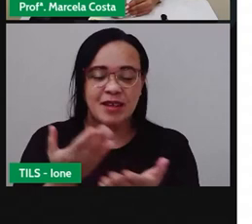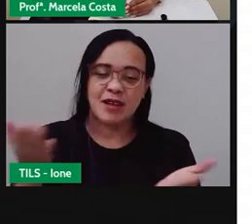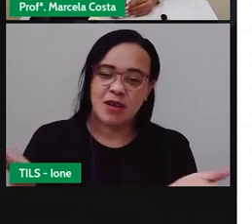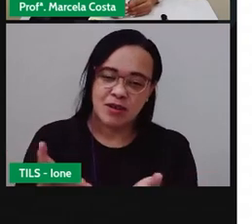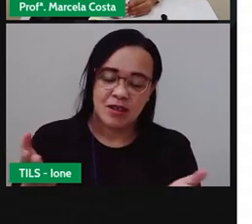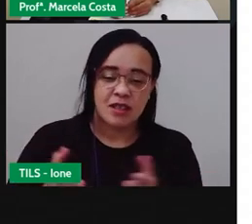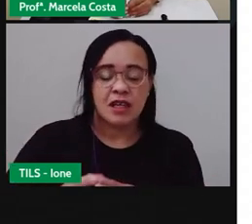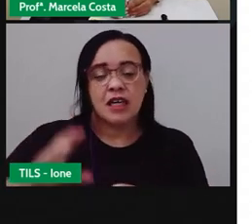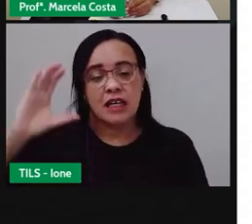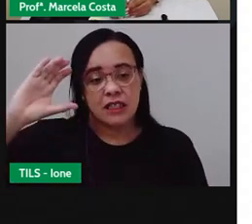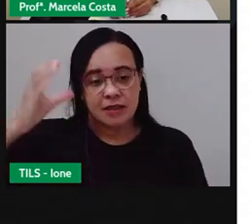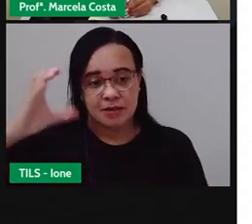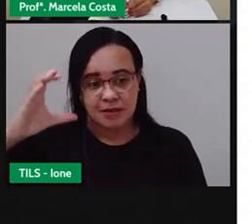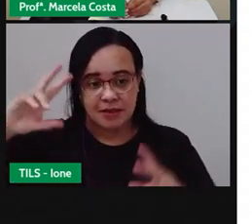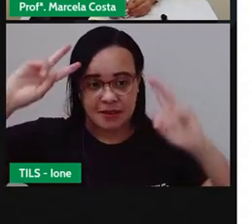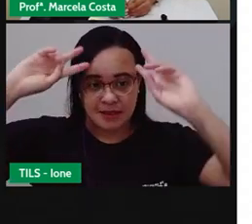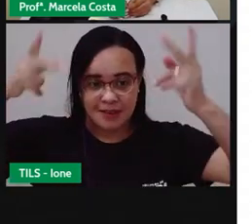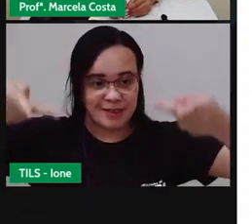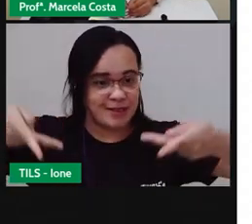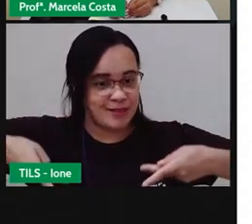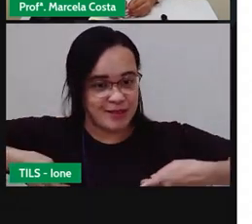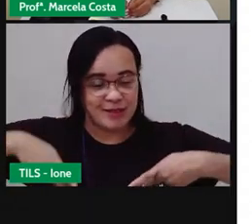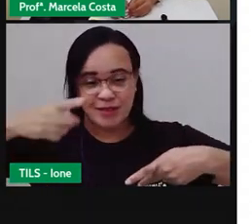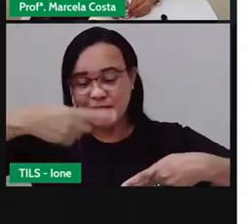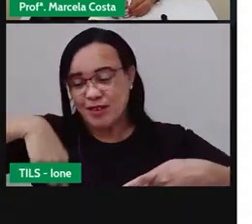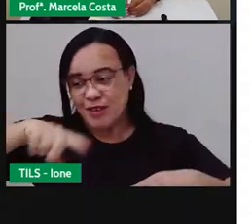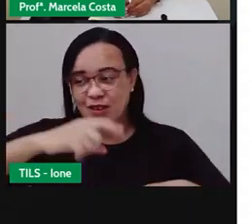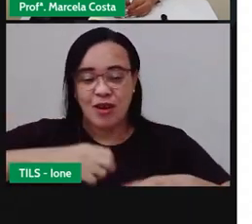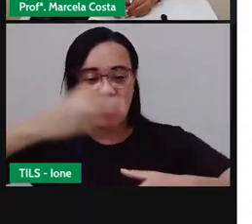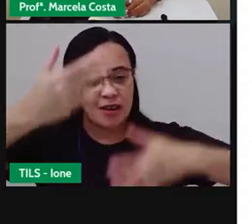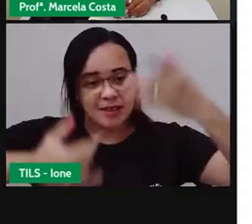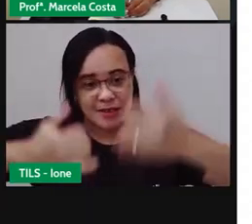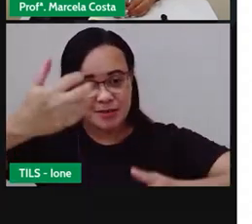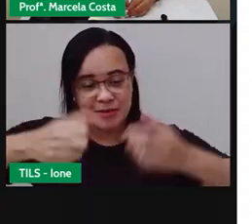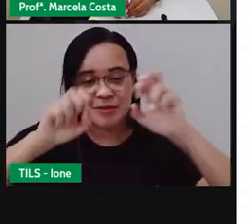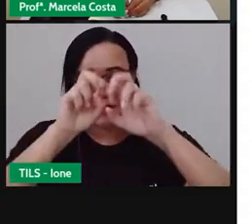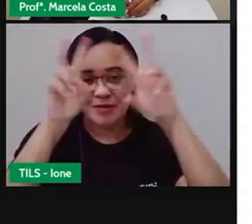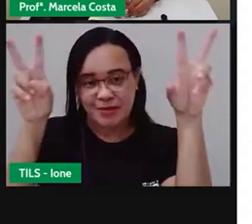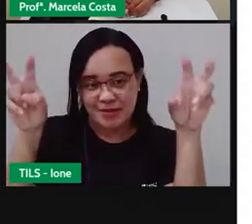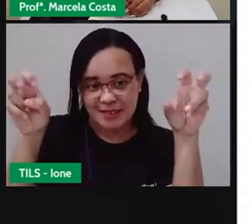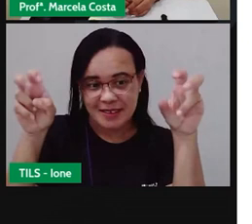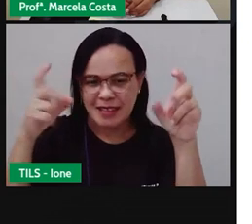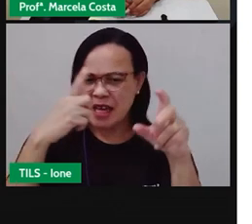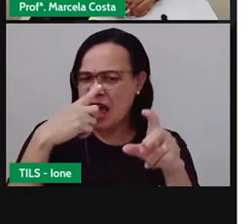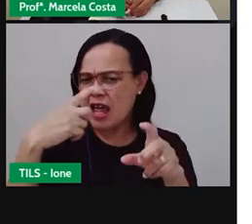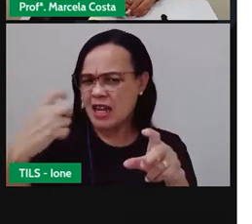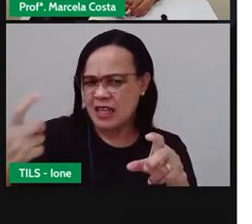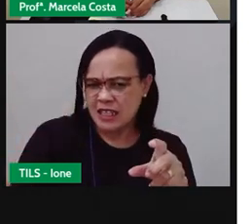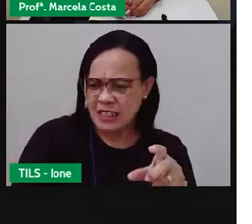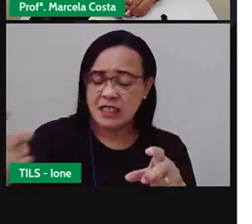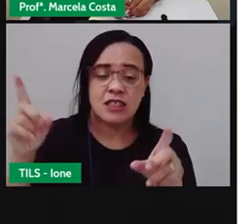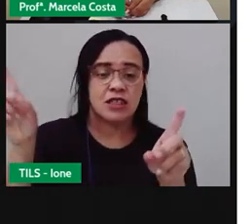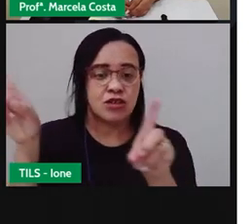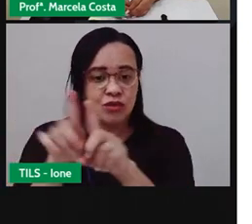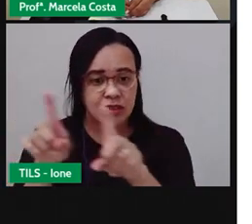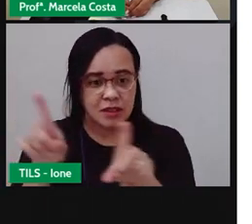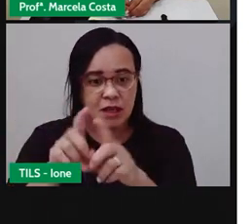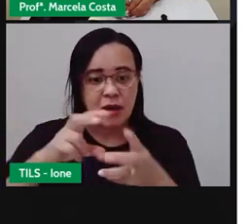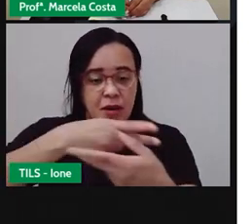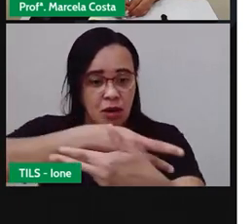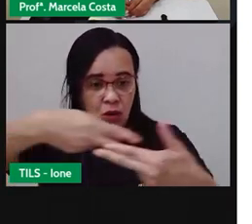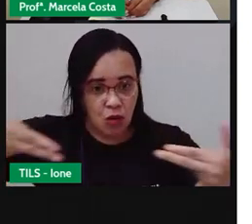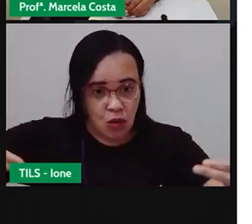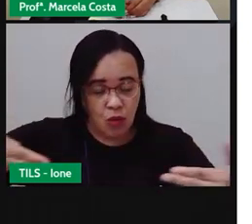de ciências humanas, nós vamos falar sobre o tema lixo orgânico e a compostagem.